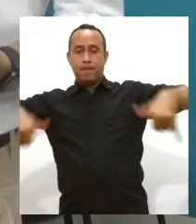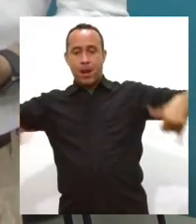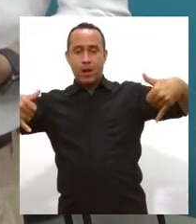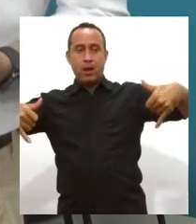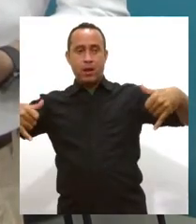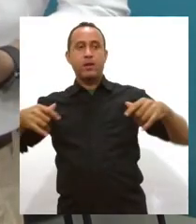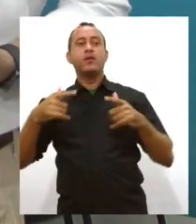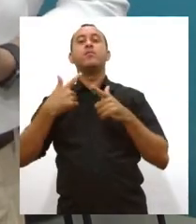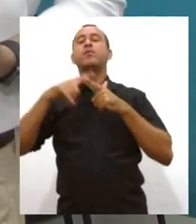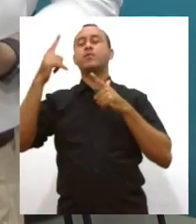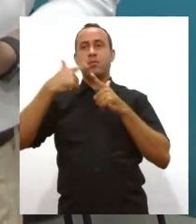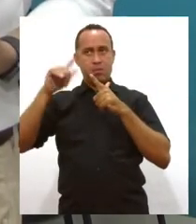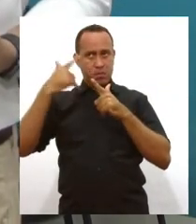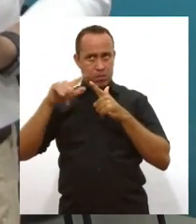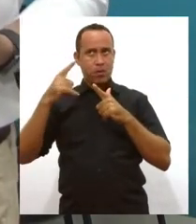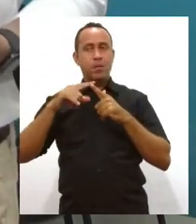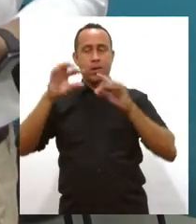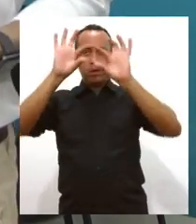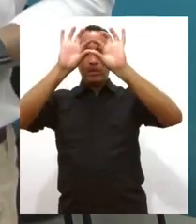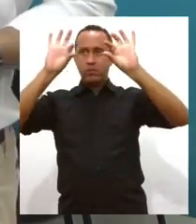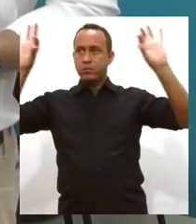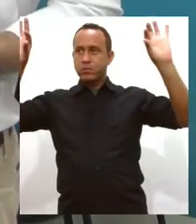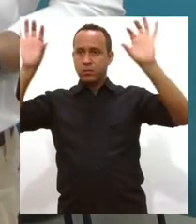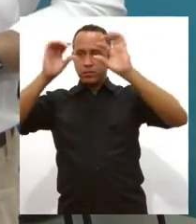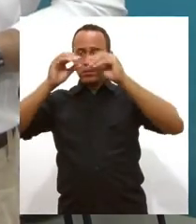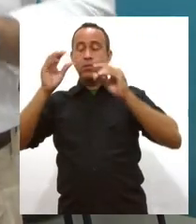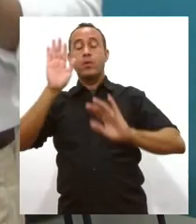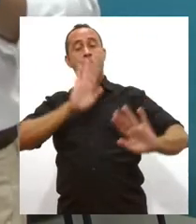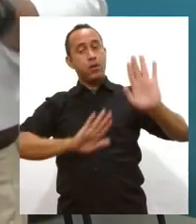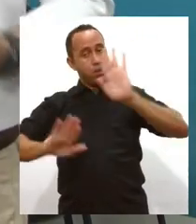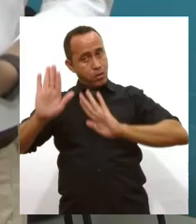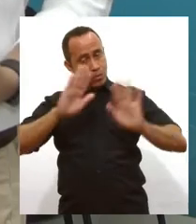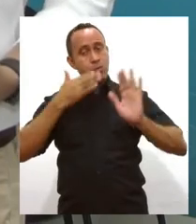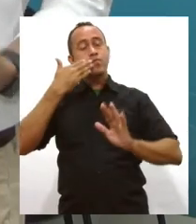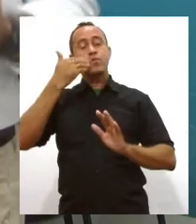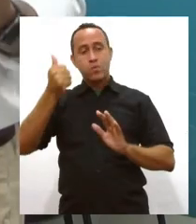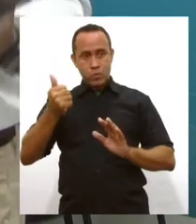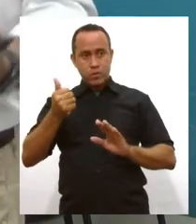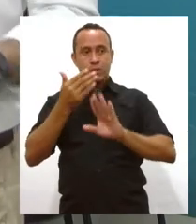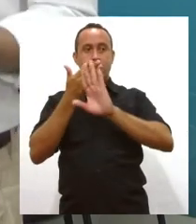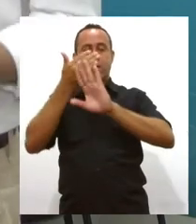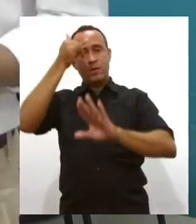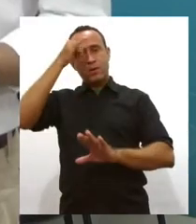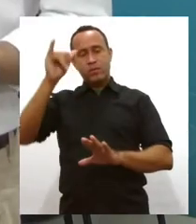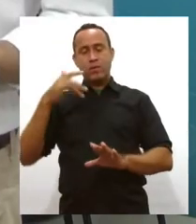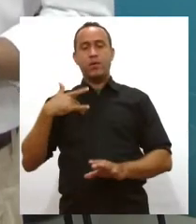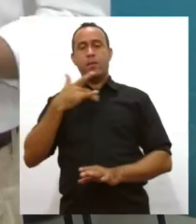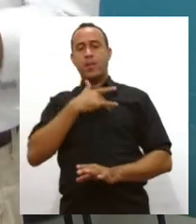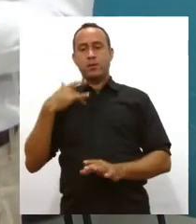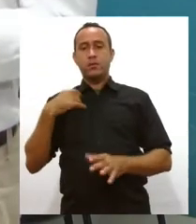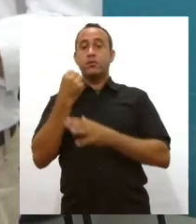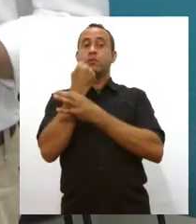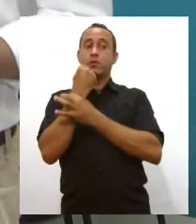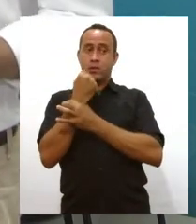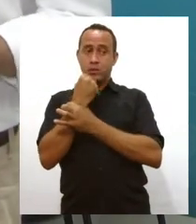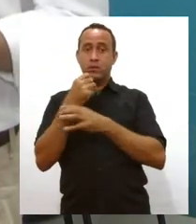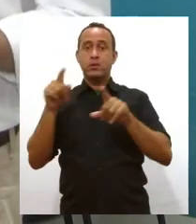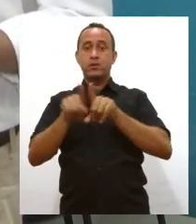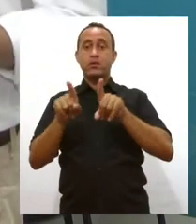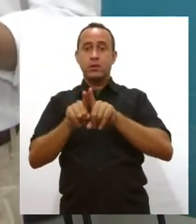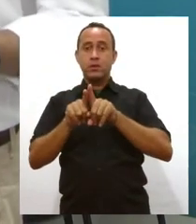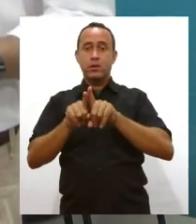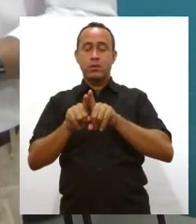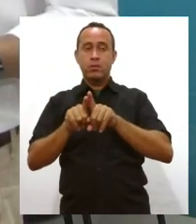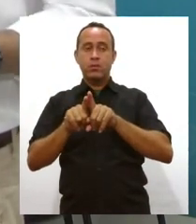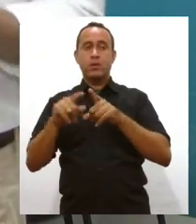dano pode ser muito grande. Então, assim, o melhor é cuidar, manter a sua prevenção para a saúde, para a segurança e também para minimizar os